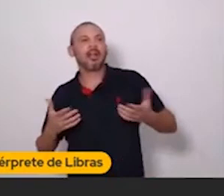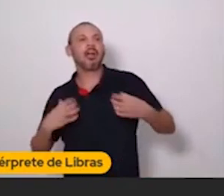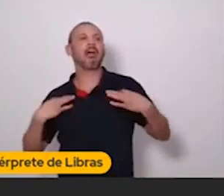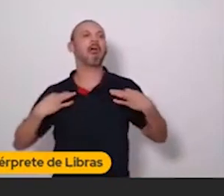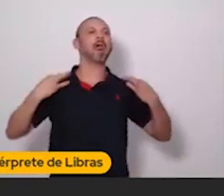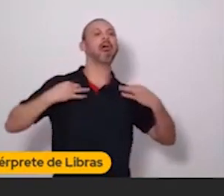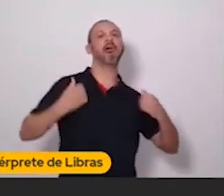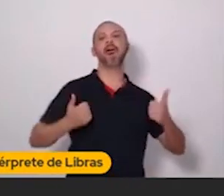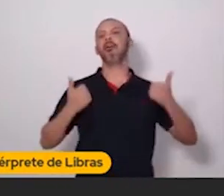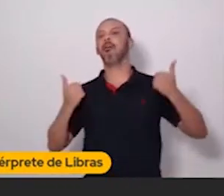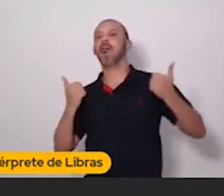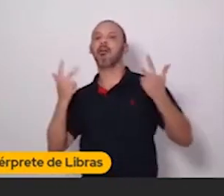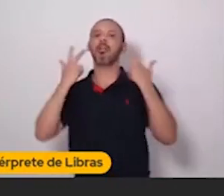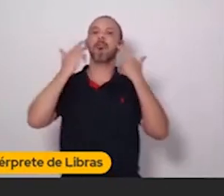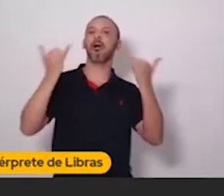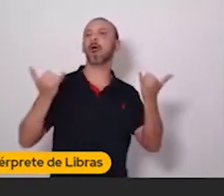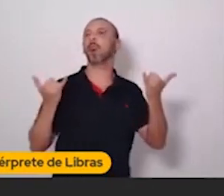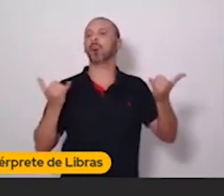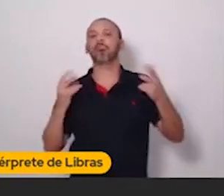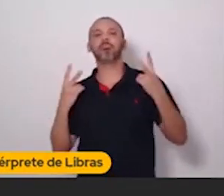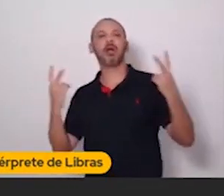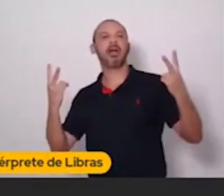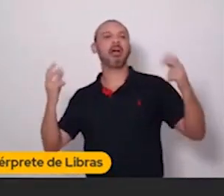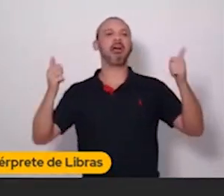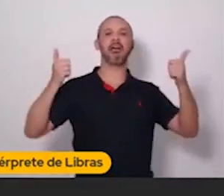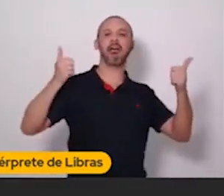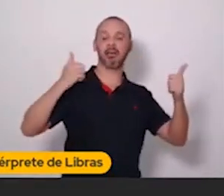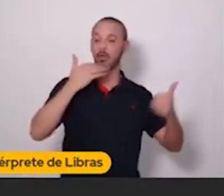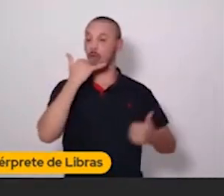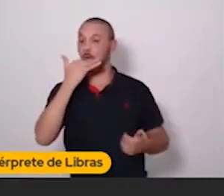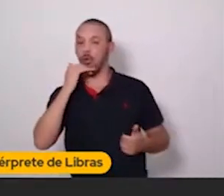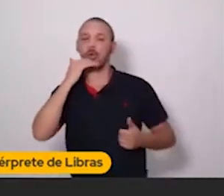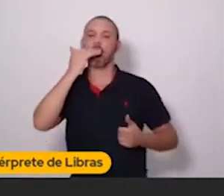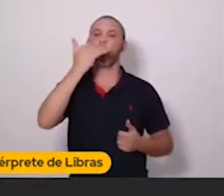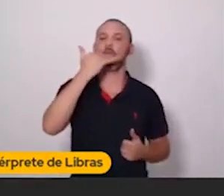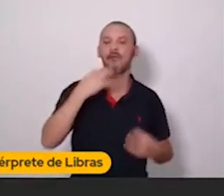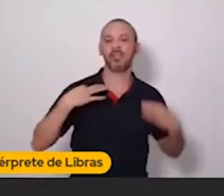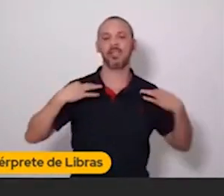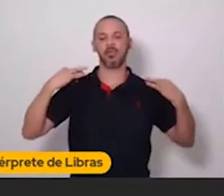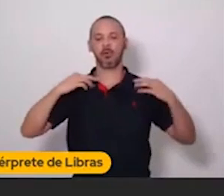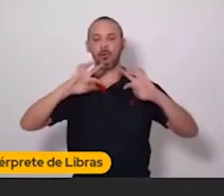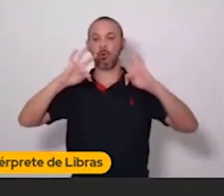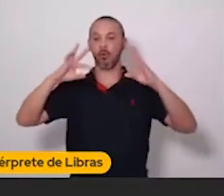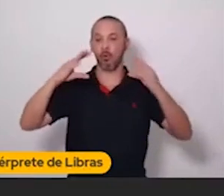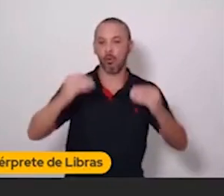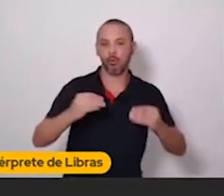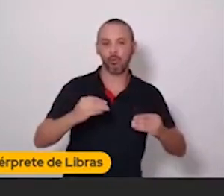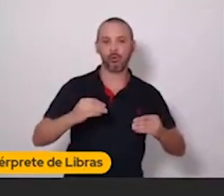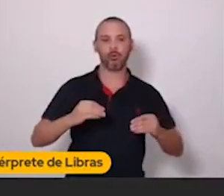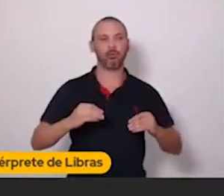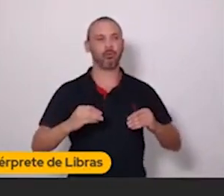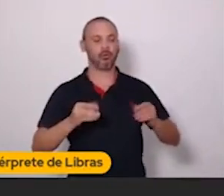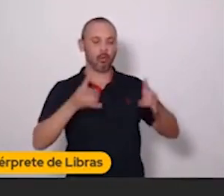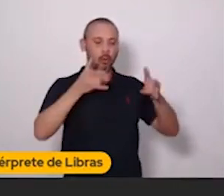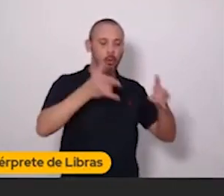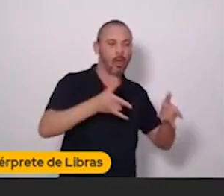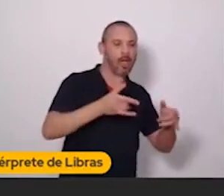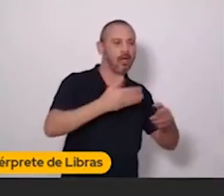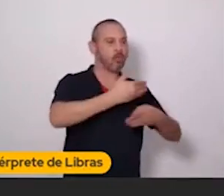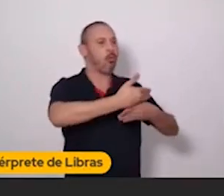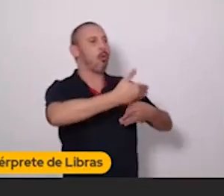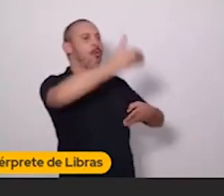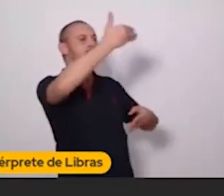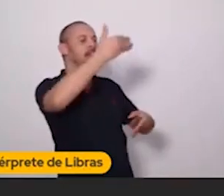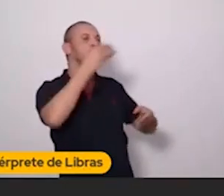pessoa que vai querer usar cores super coloridas em tudo. No quarto, na parede, nas roupas, na